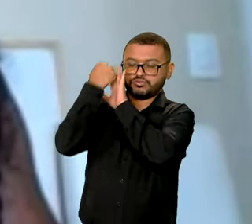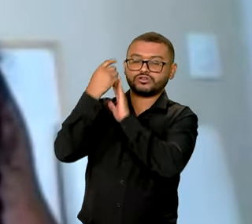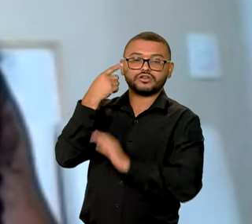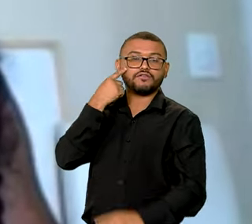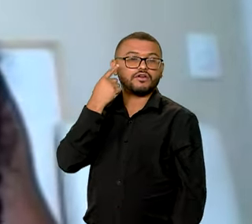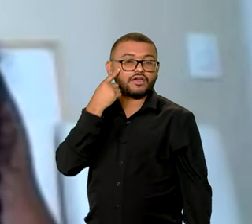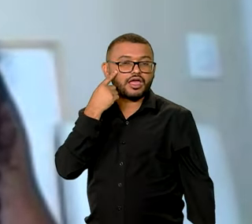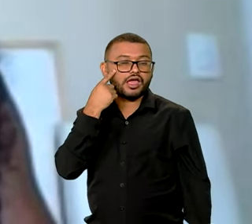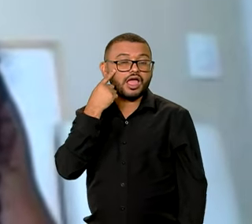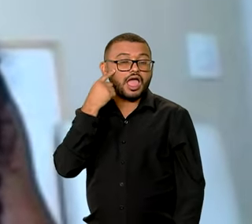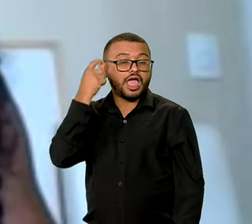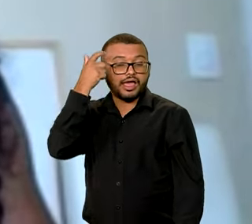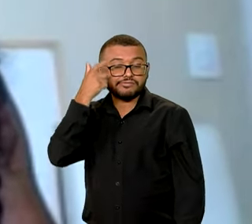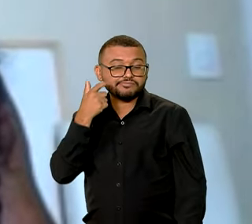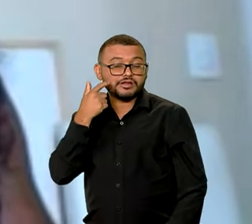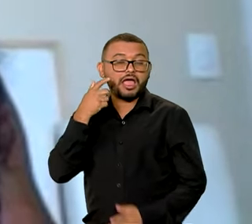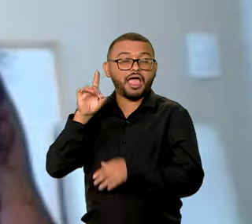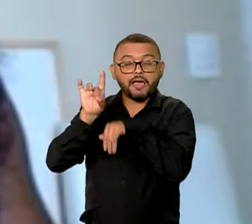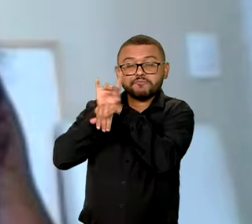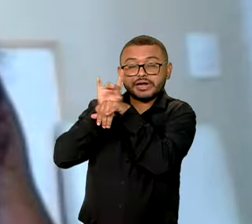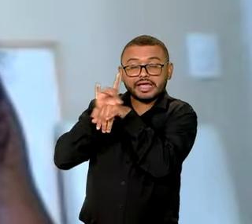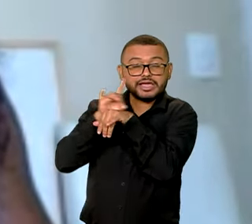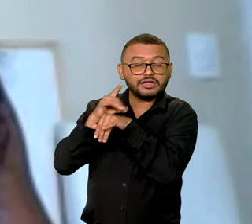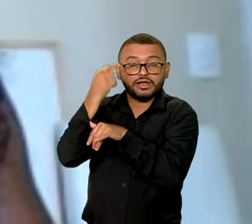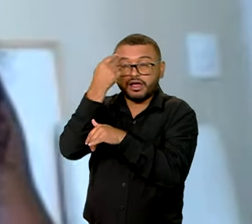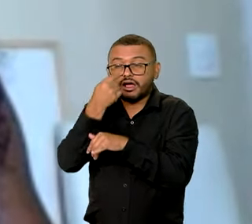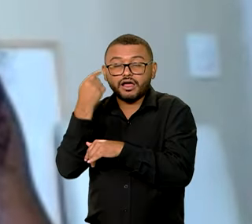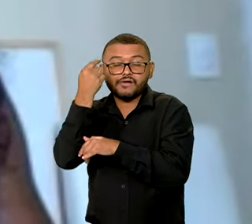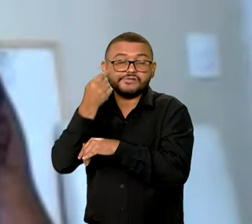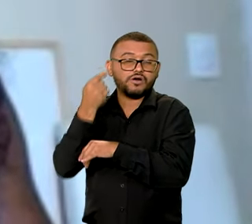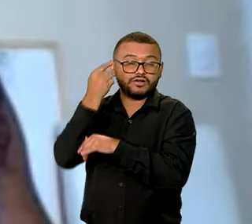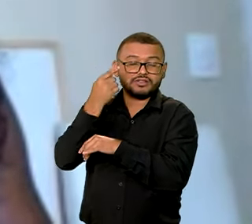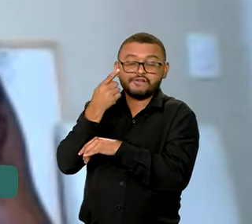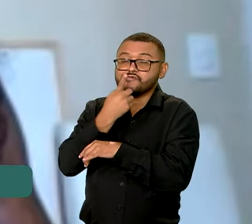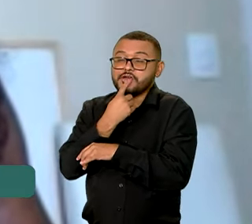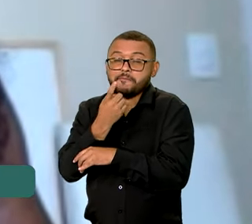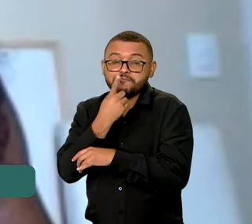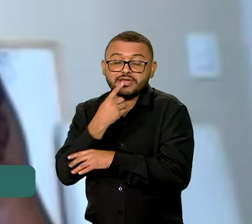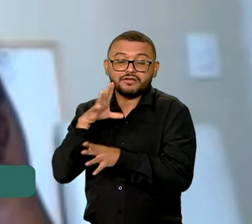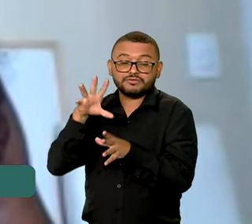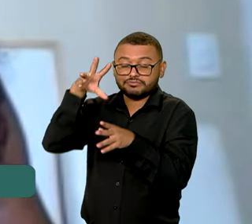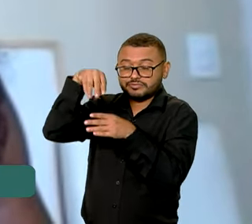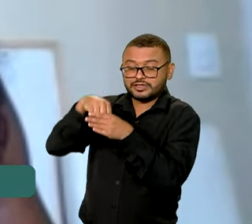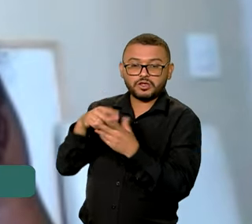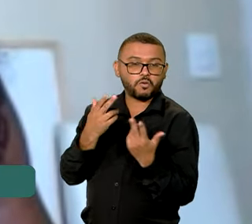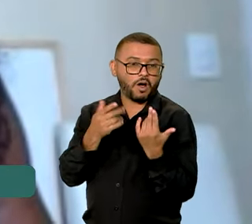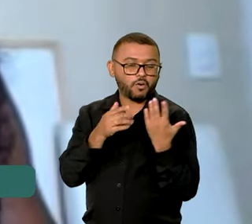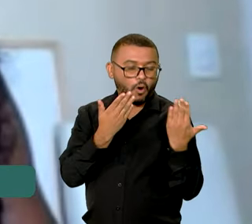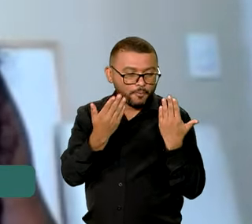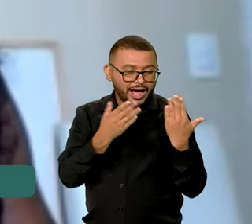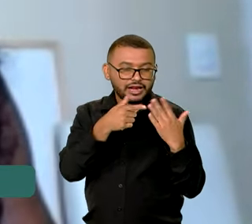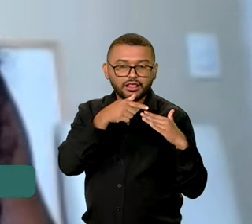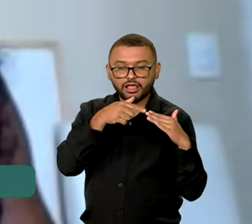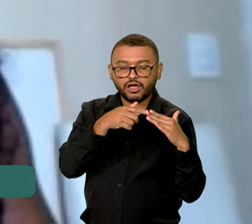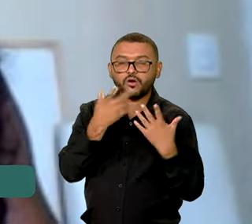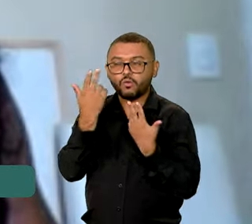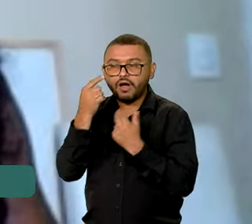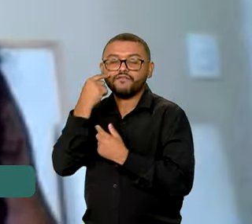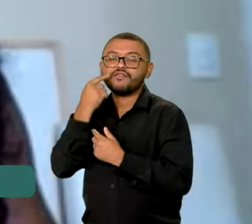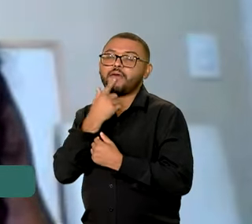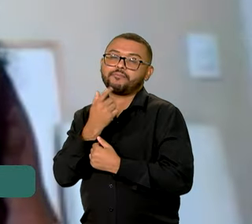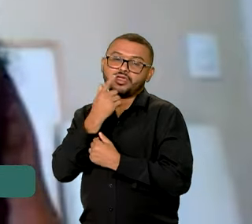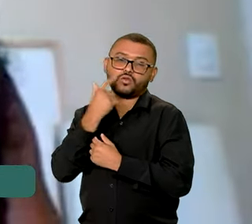eu sempre aponto para ele, que ele ficou tão preto por fora e tão vermelho por dentro, quanto essa minha unha que está aqui vermelha e quanto